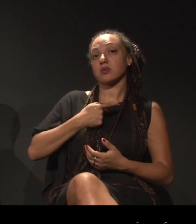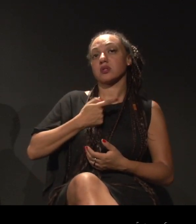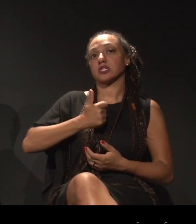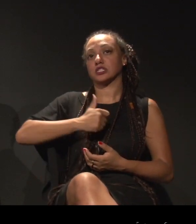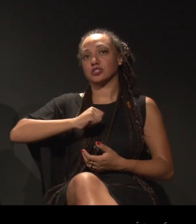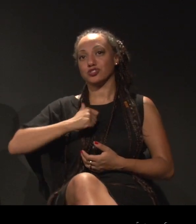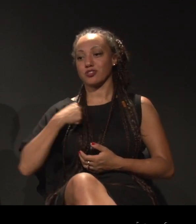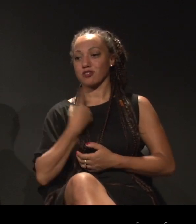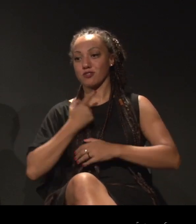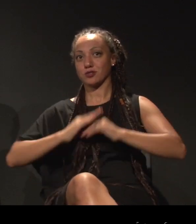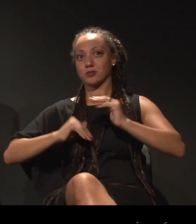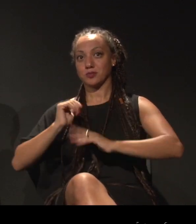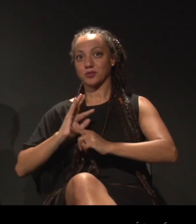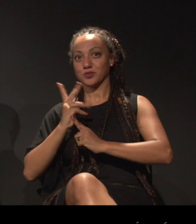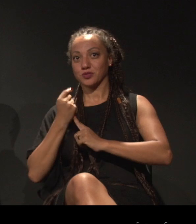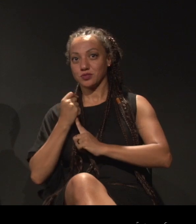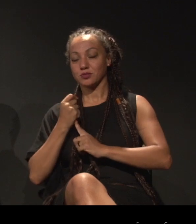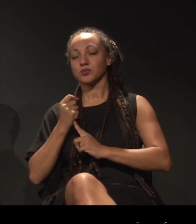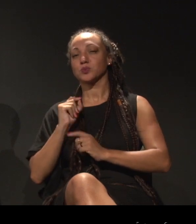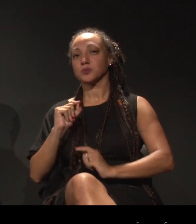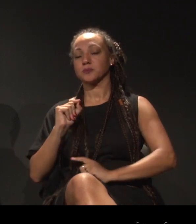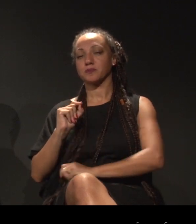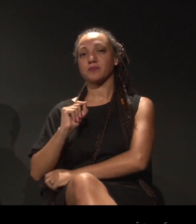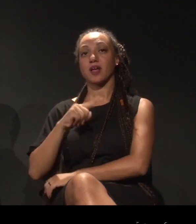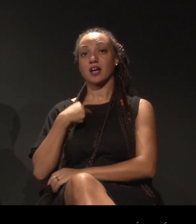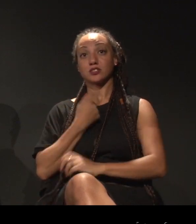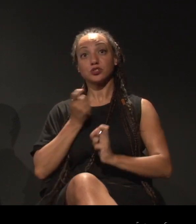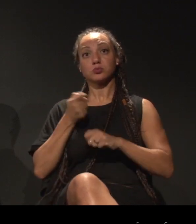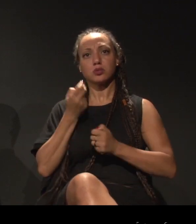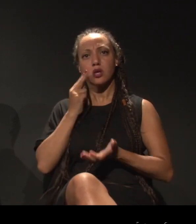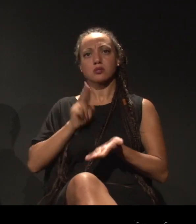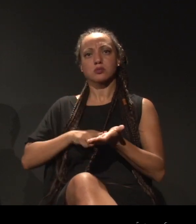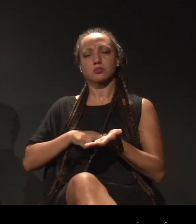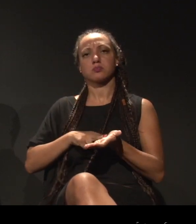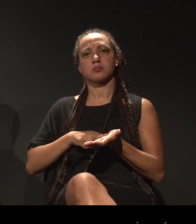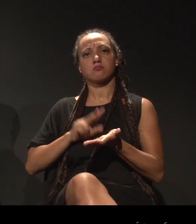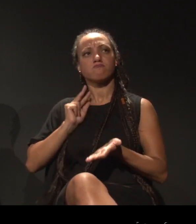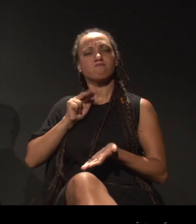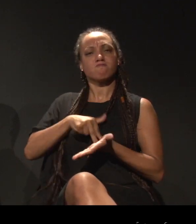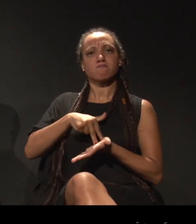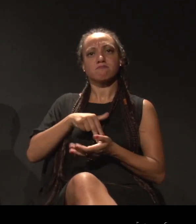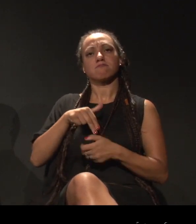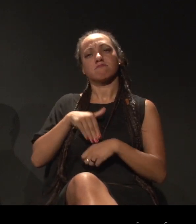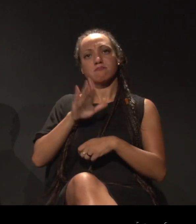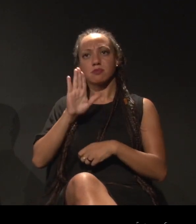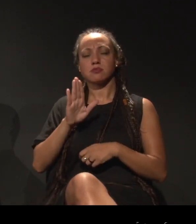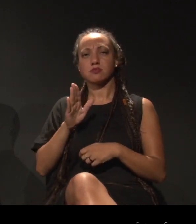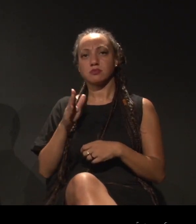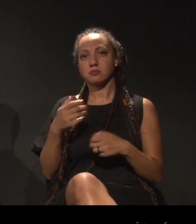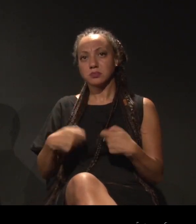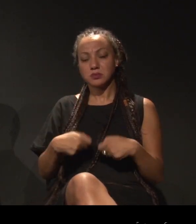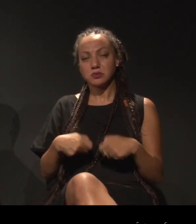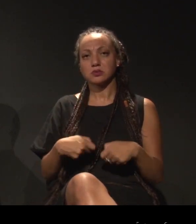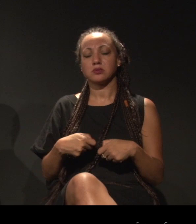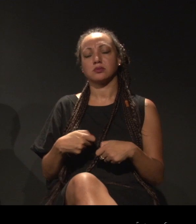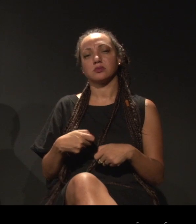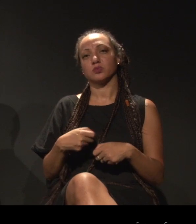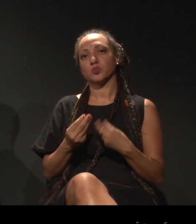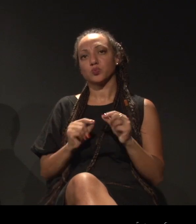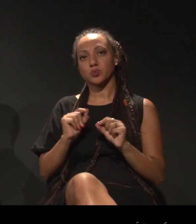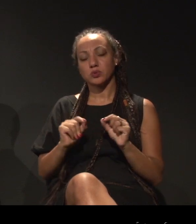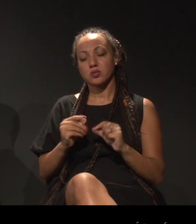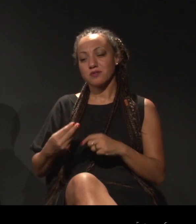nossa produção, é que a gente pode assumir mais esse lugar de viver